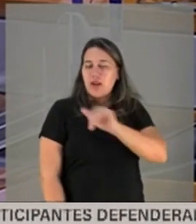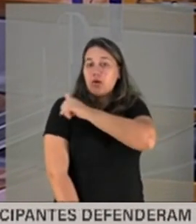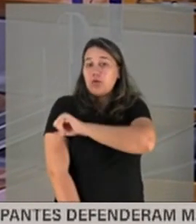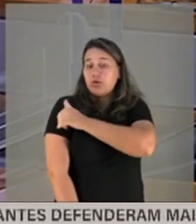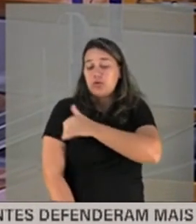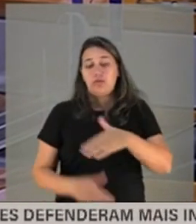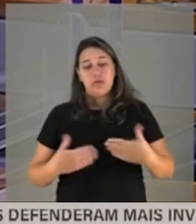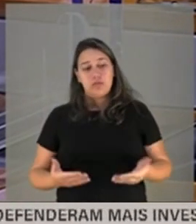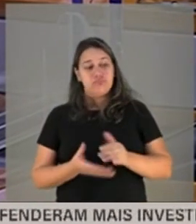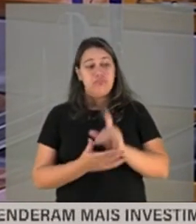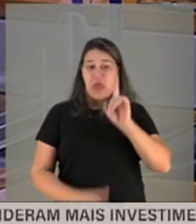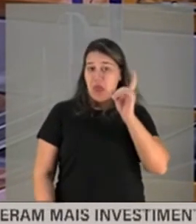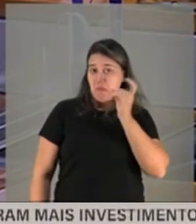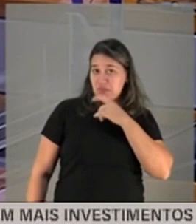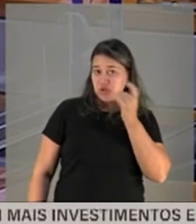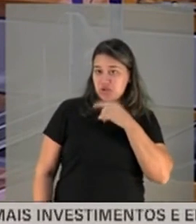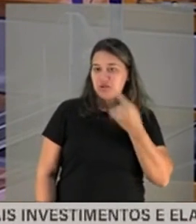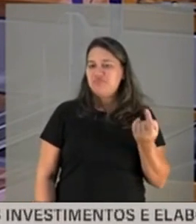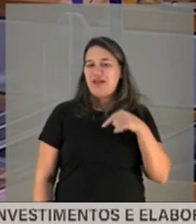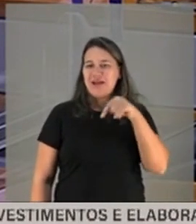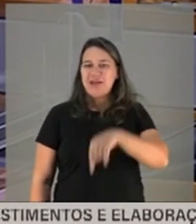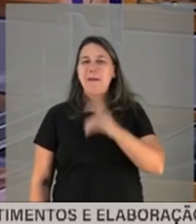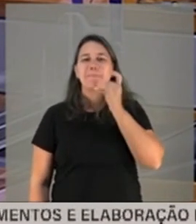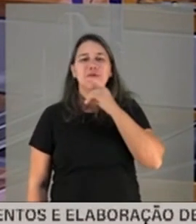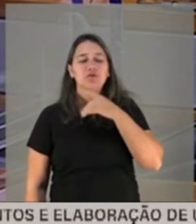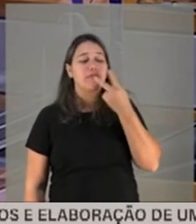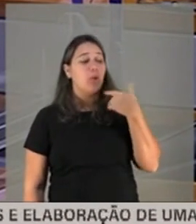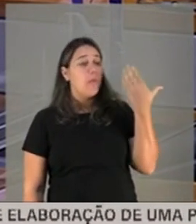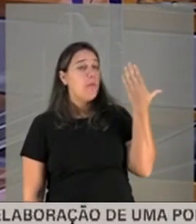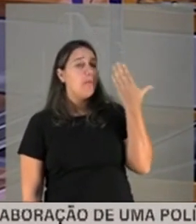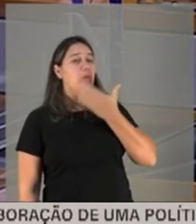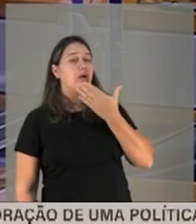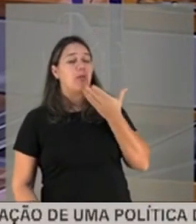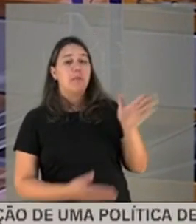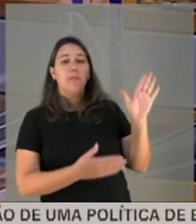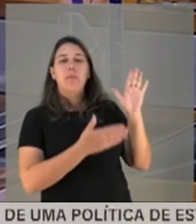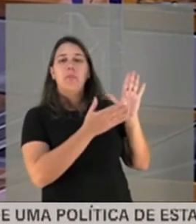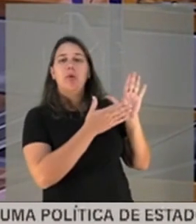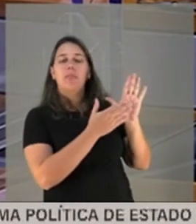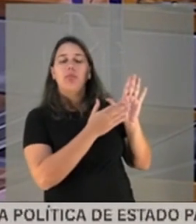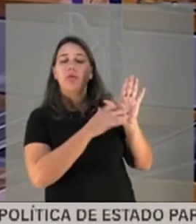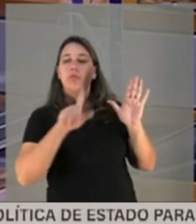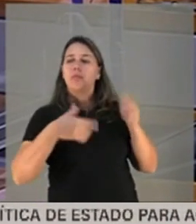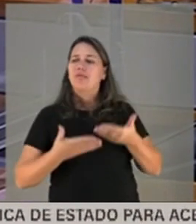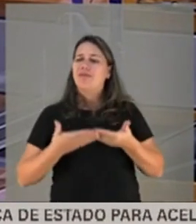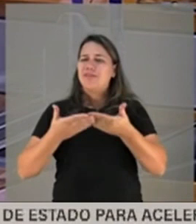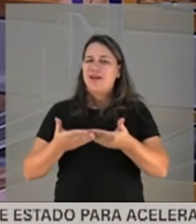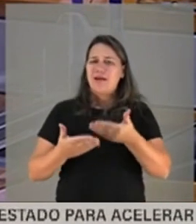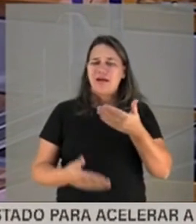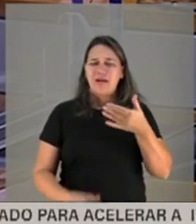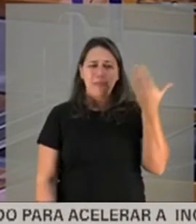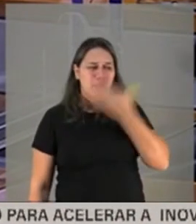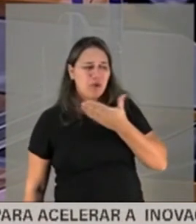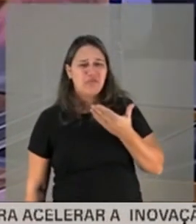Obviamente que era mentira, ele mentiu aqui nessa CPI, prometeu, depois de uma sessão secreta, entregar provas, não veio,